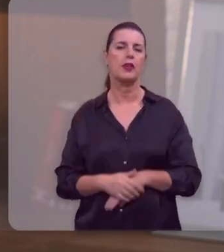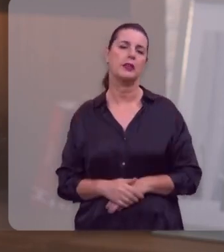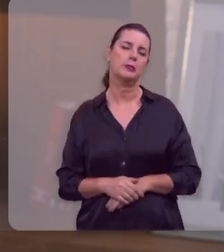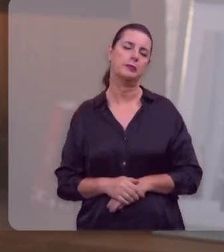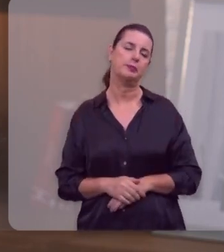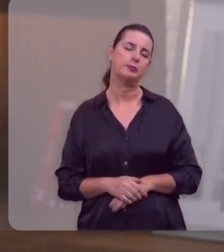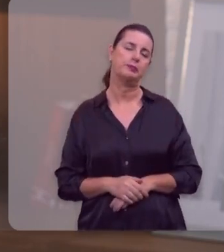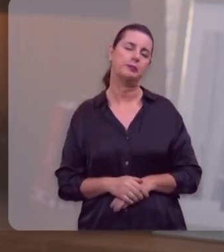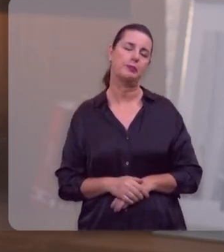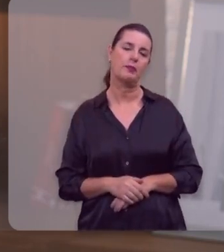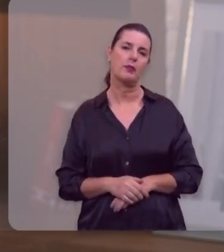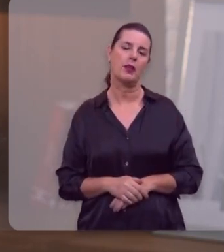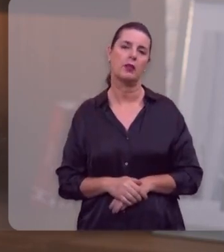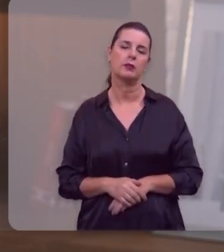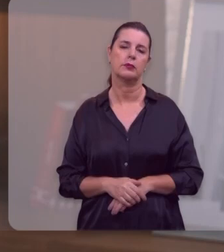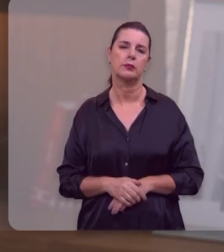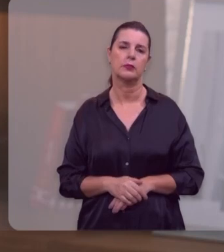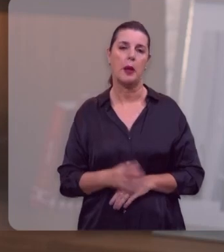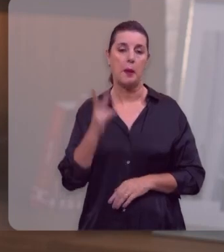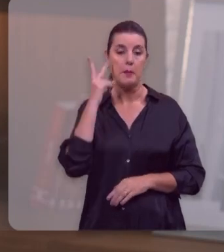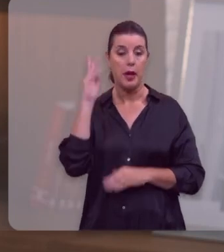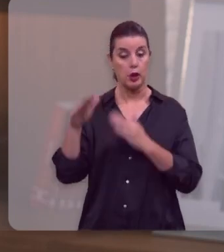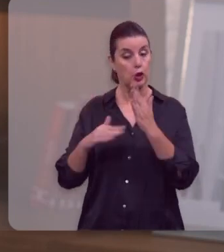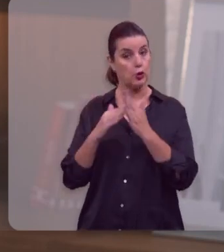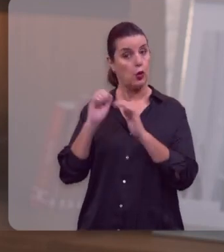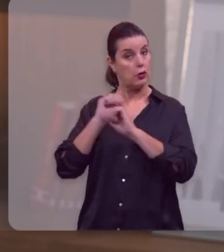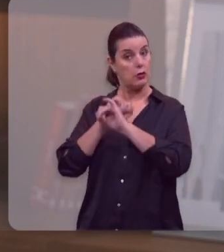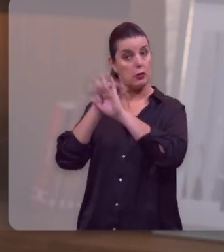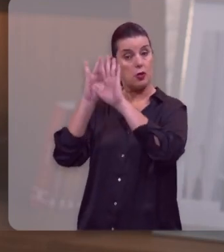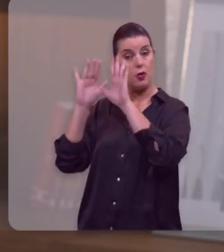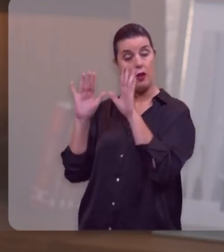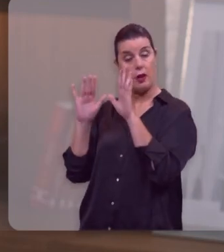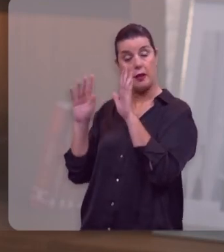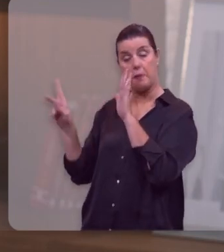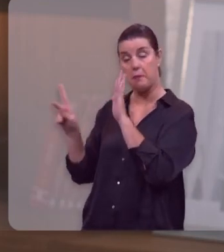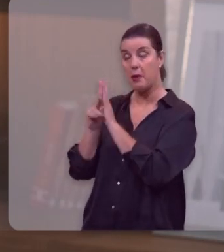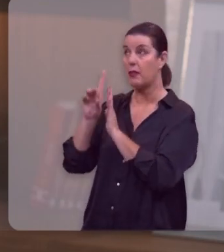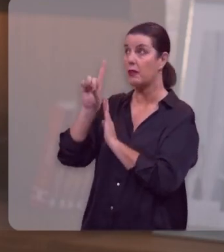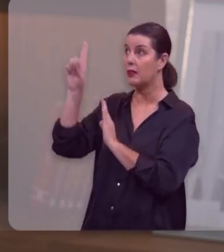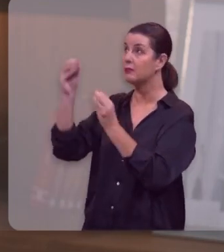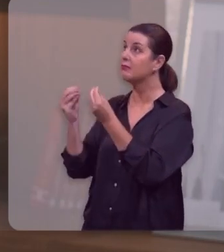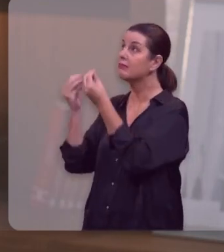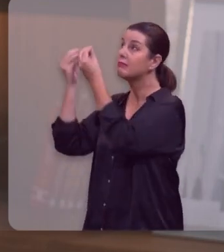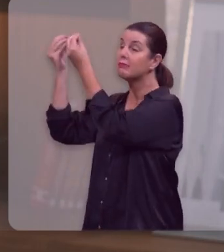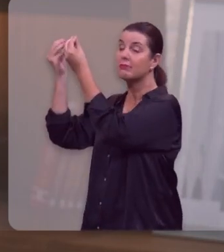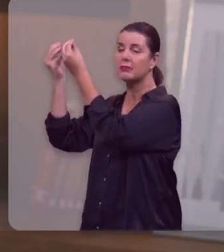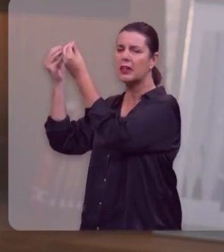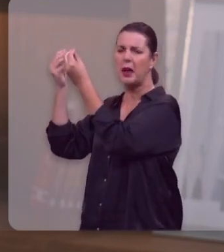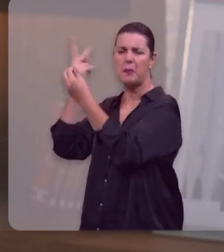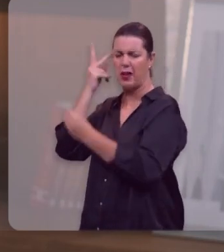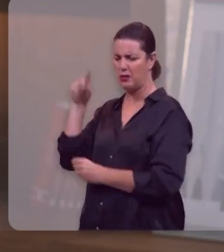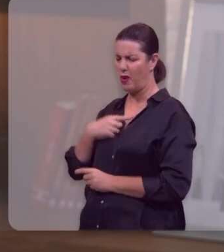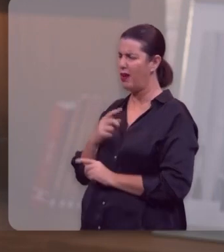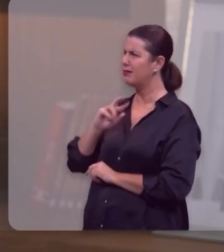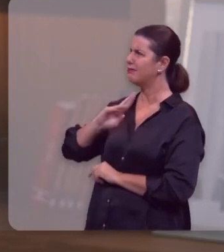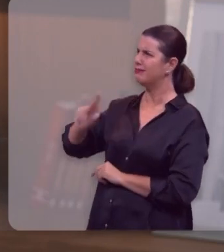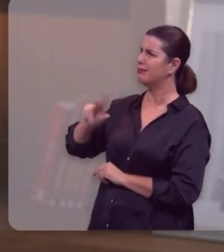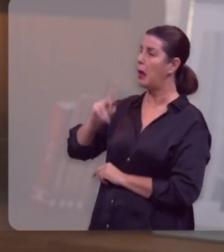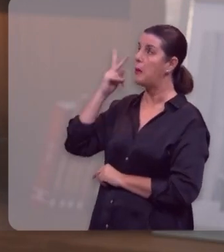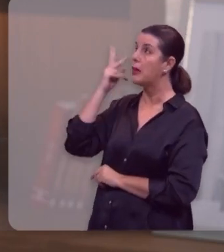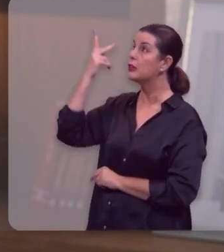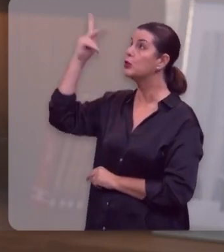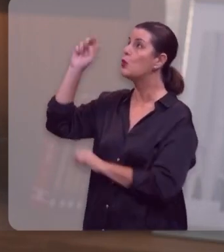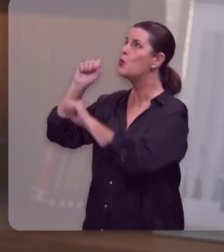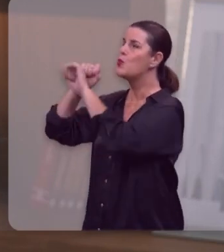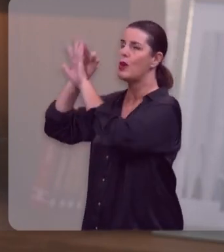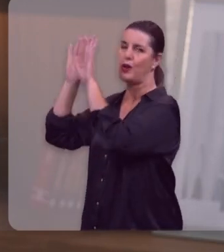a ômega, para que toda a glória seja dada a Deus. Não a nós, Senhor, não a nós, mas ao teu nome